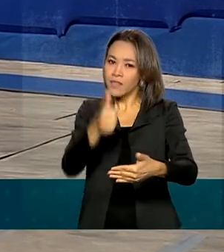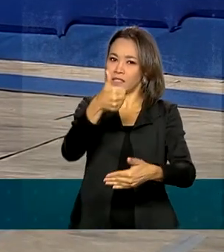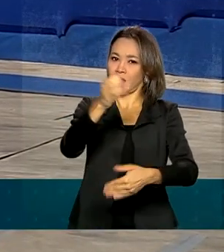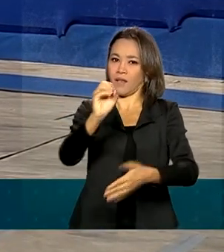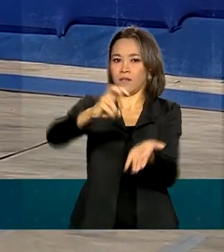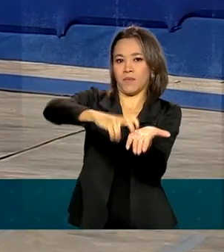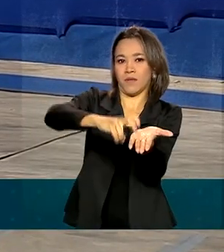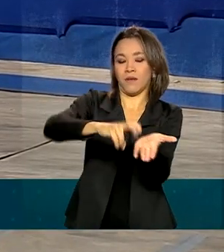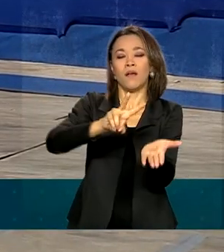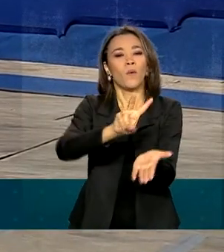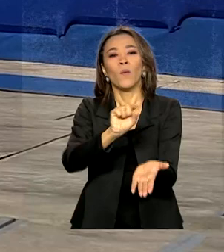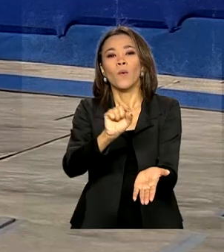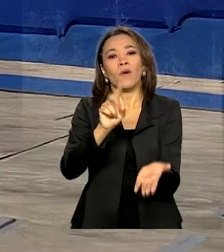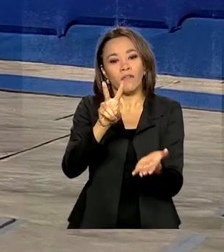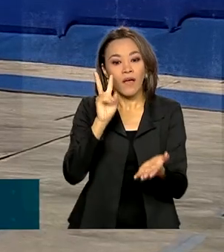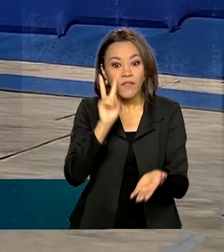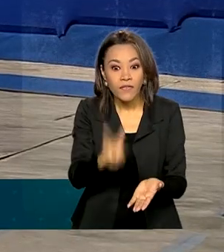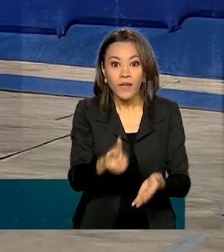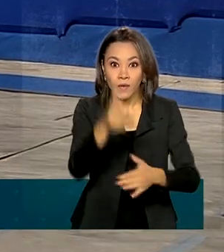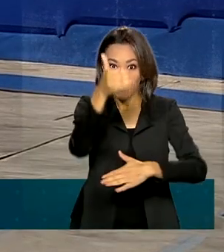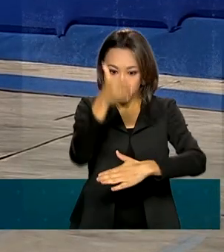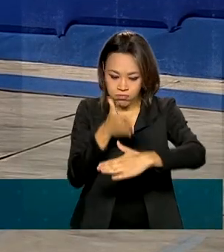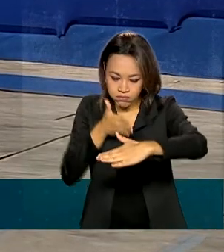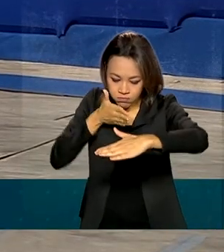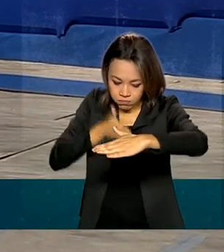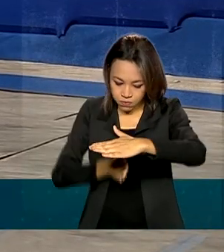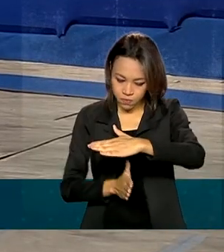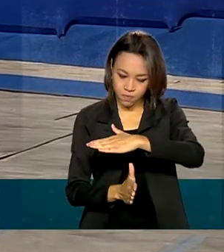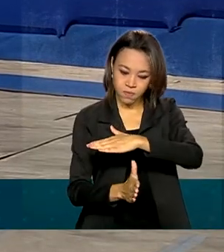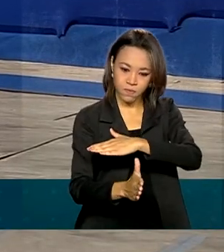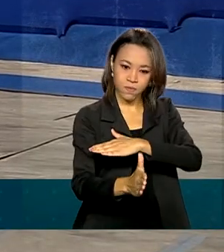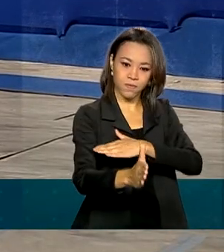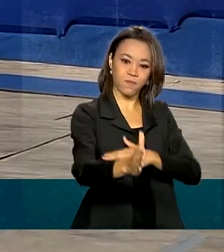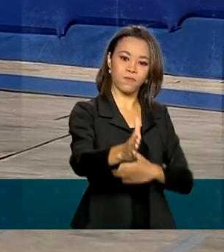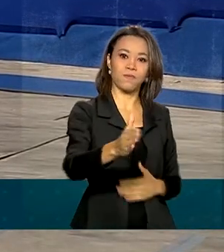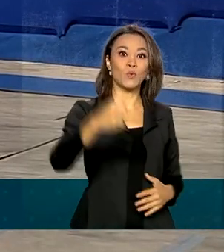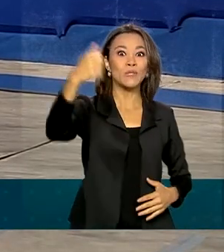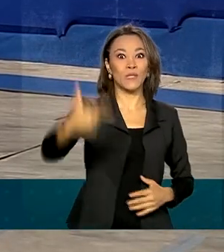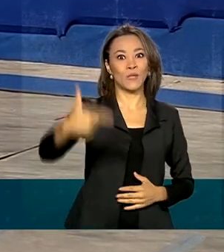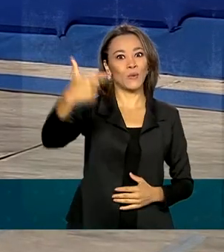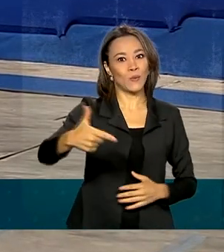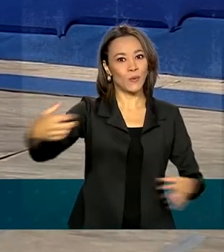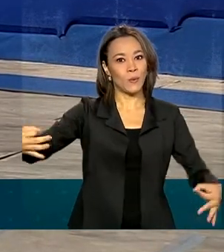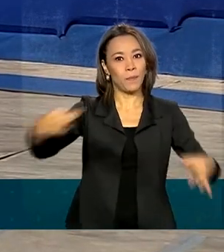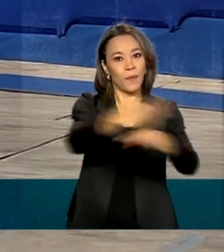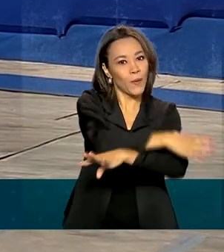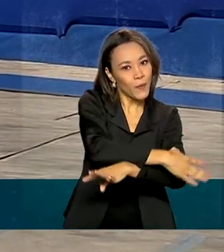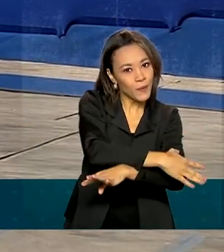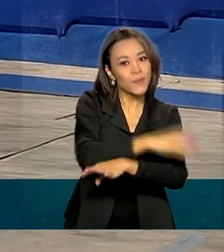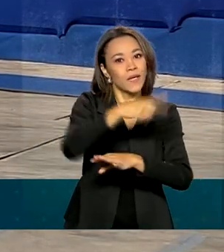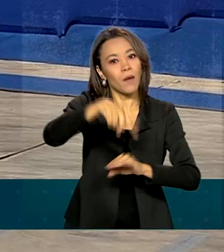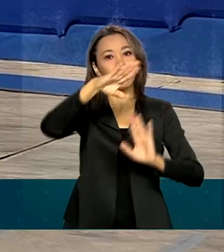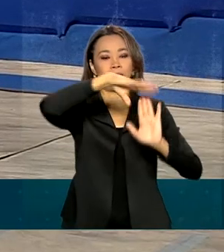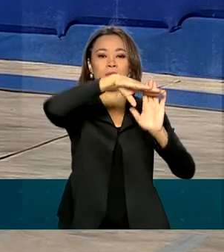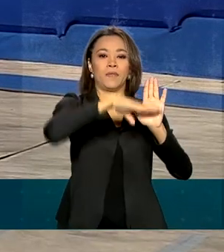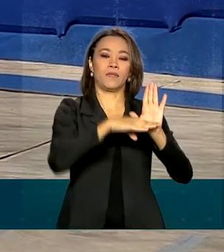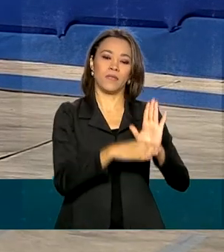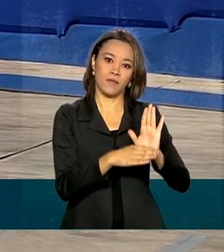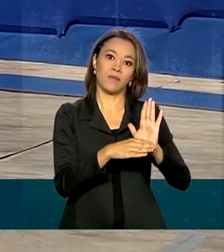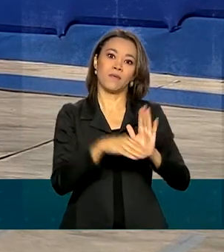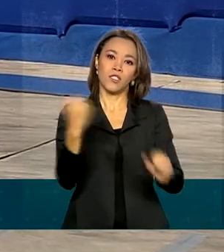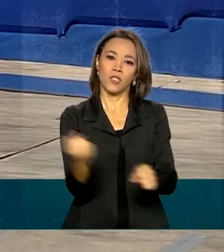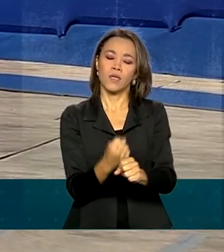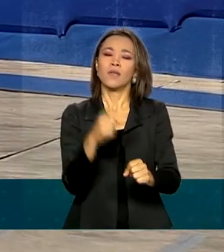Ele vai acompanhar esse lançamento do submarino Humaitá, o segundo a ficar pronto do Programa de Desenvolvimento de